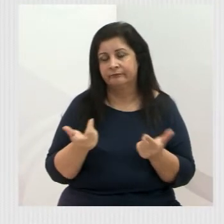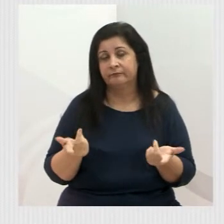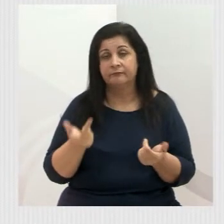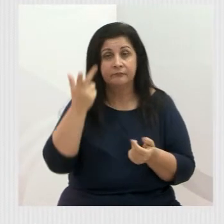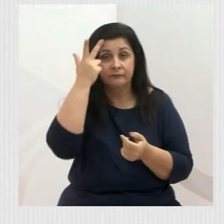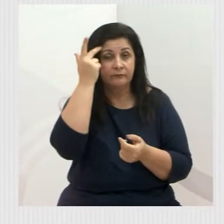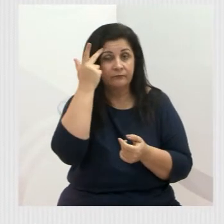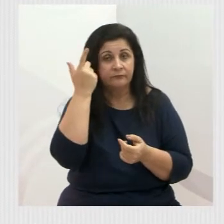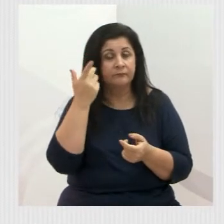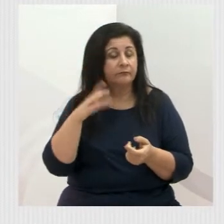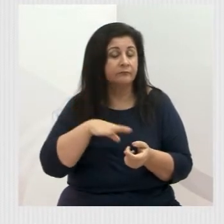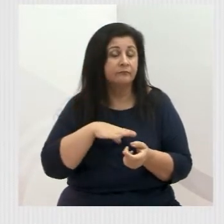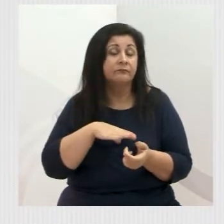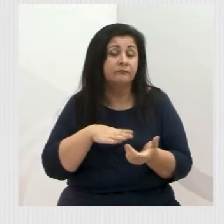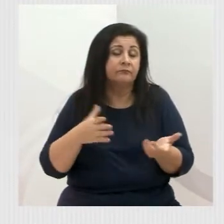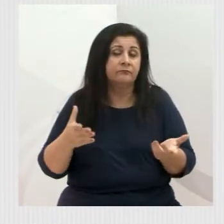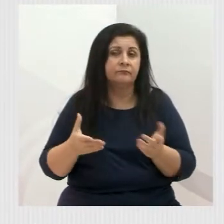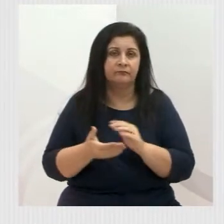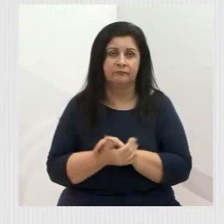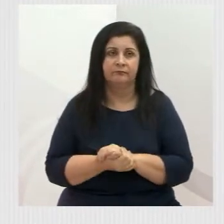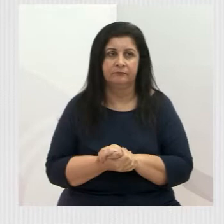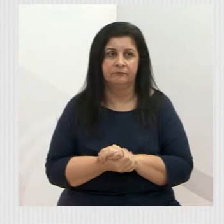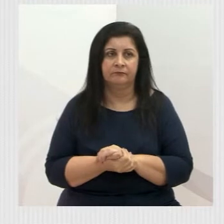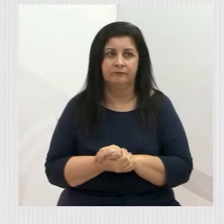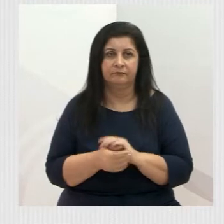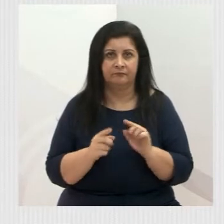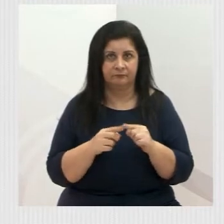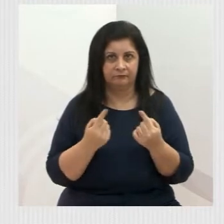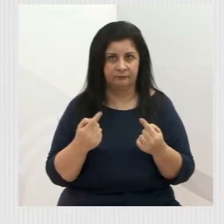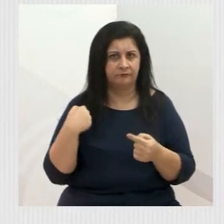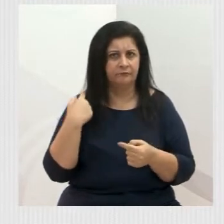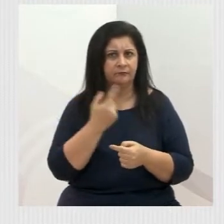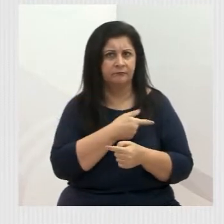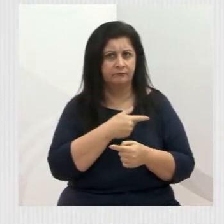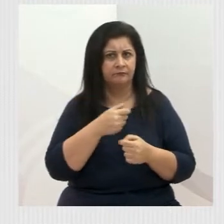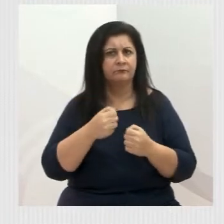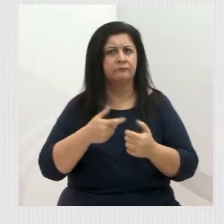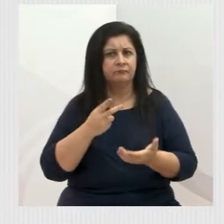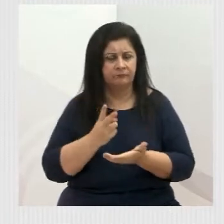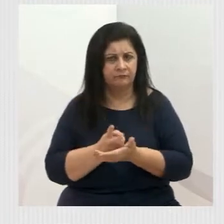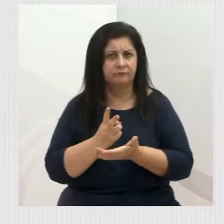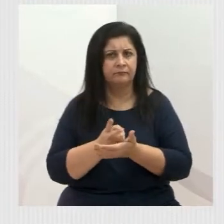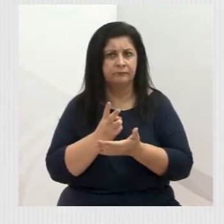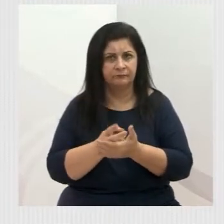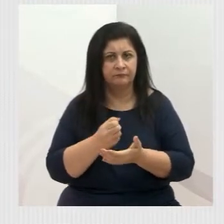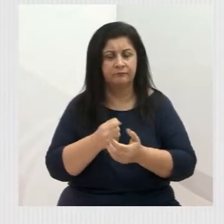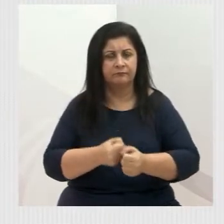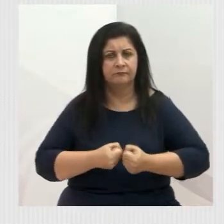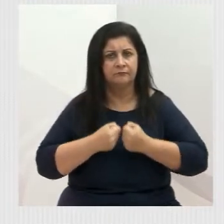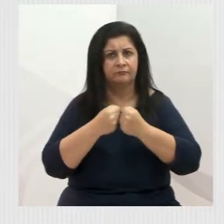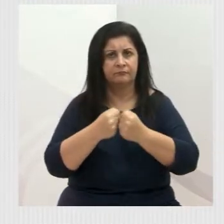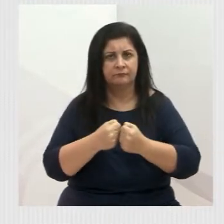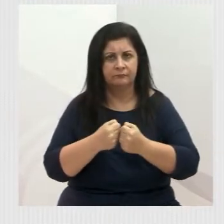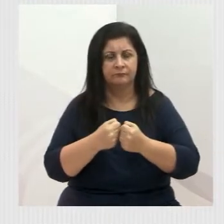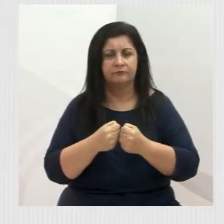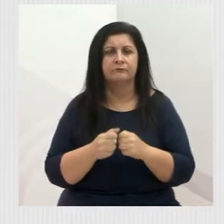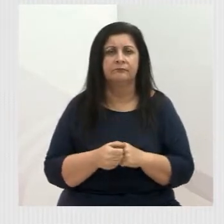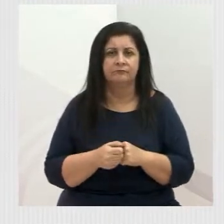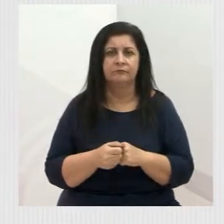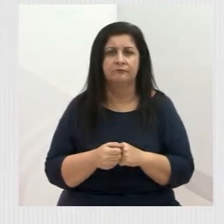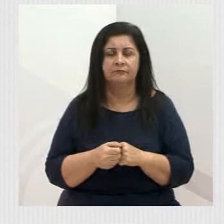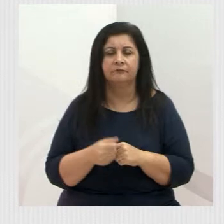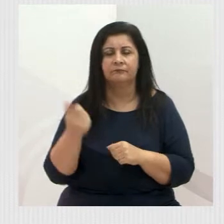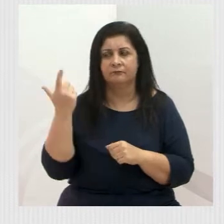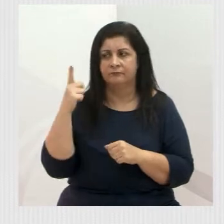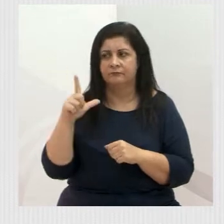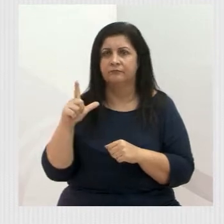normais de uma cidade como Jacareí. Porém, não medimos esforços para colaborar na busca de soluções junto ao Executivo,